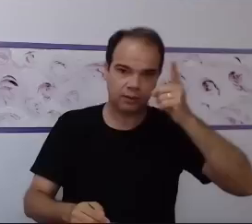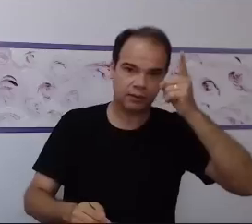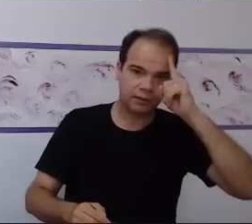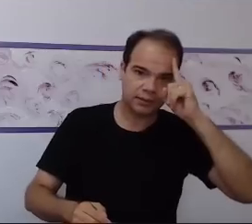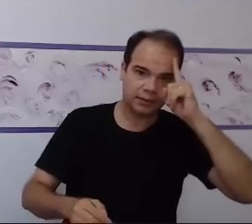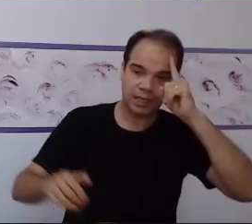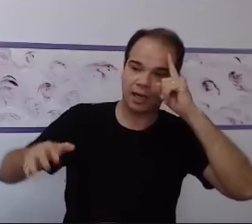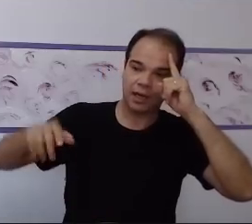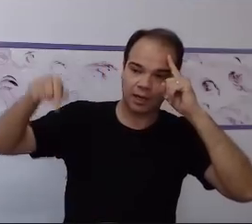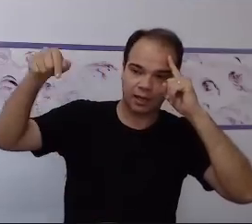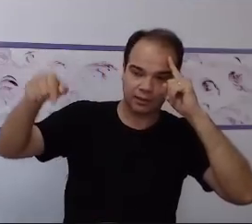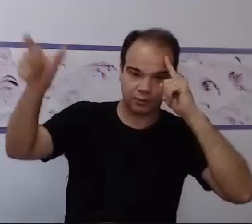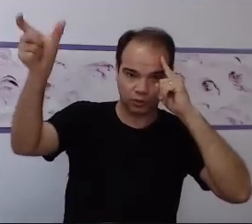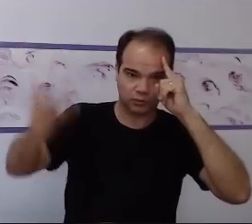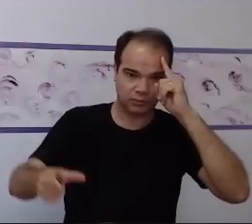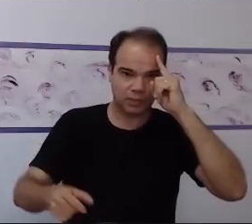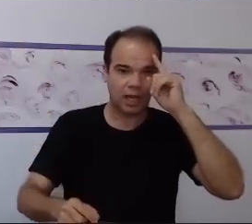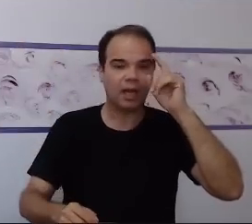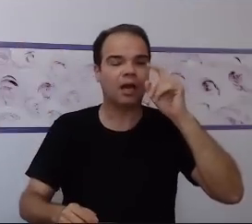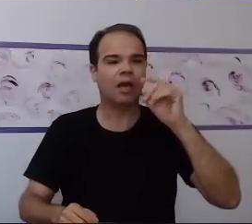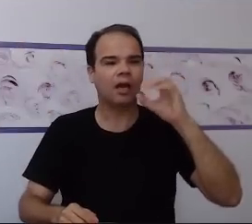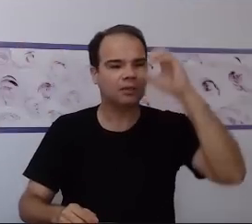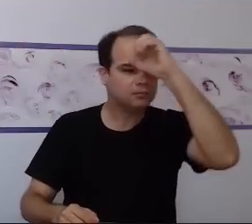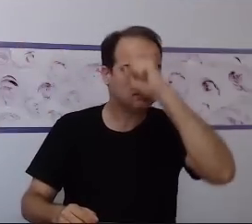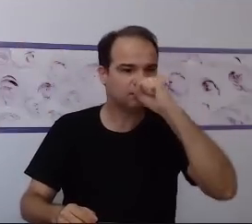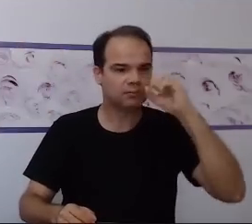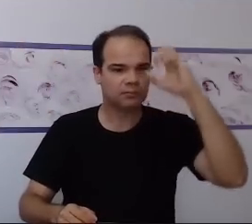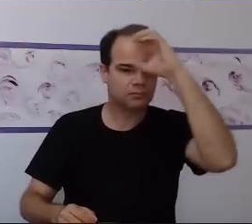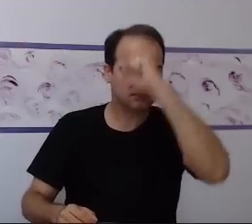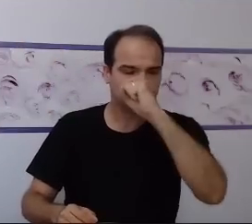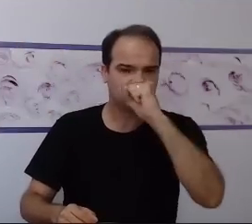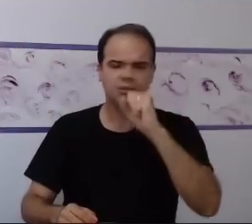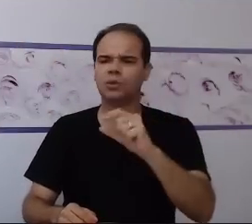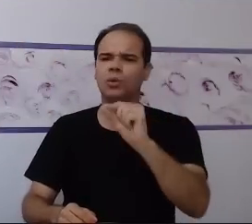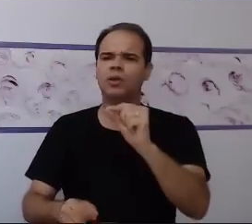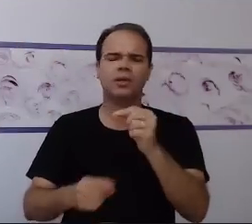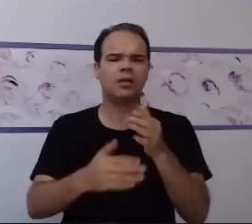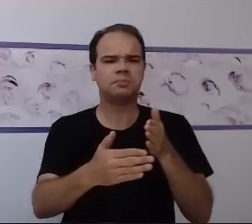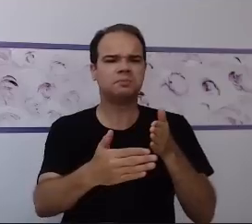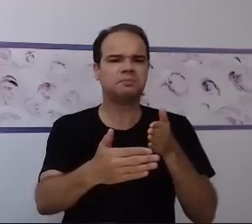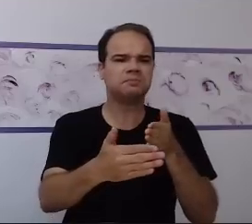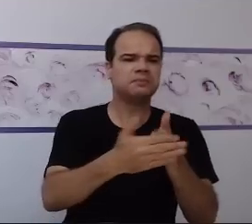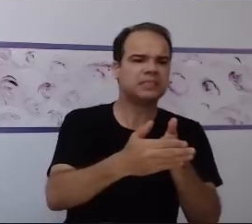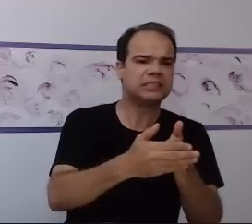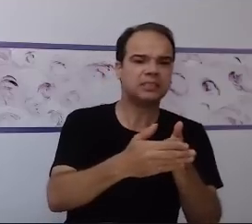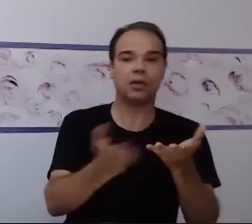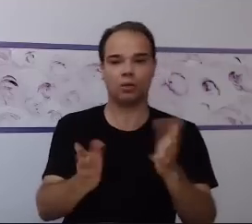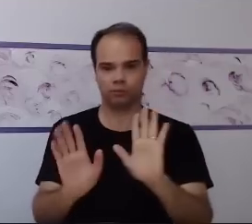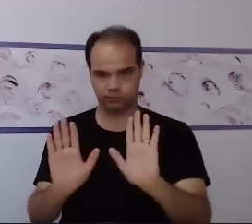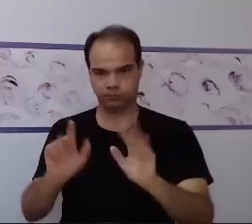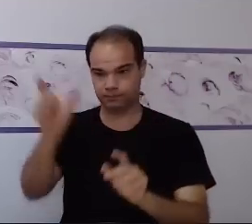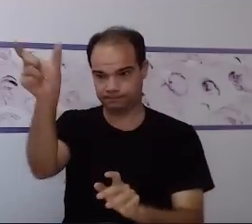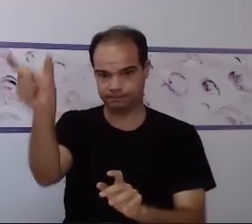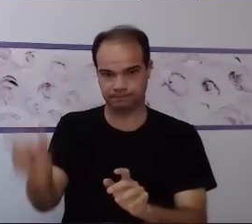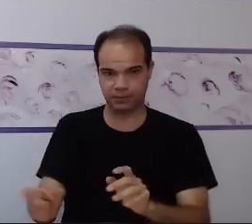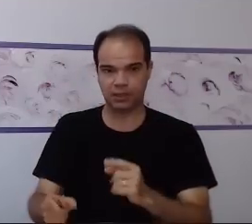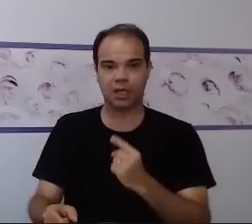ocorrer. Restritivo, o que é restrição desse comportamento? É que ele não consegue